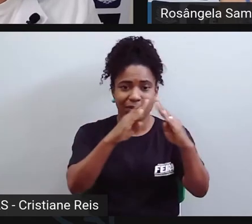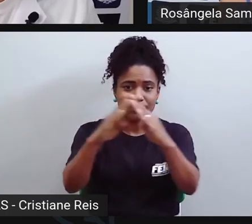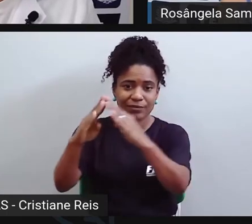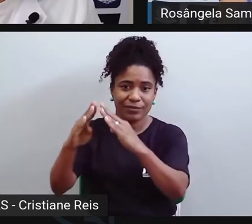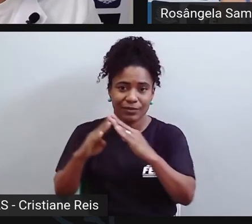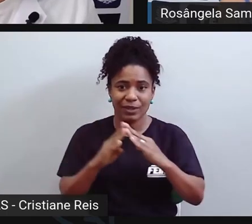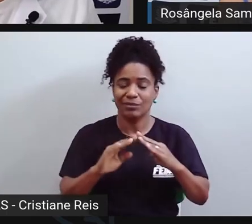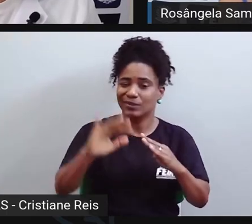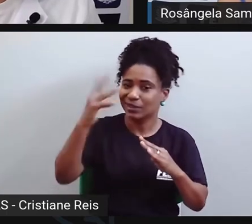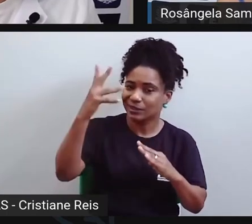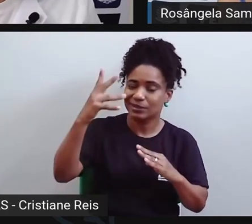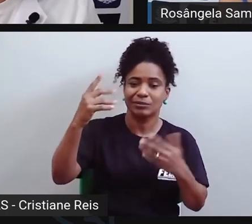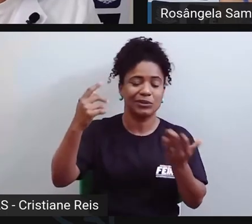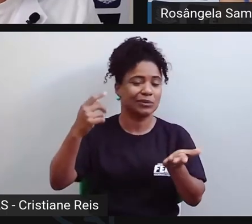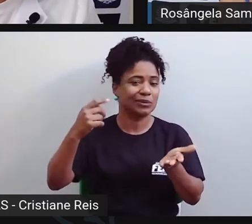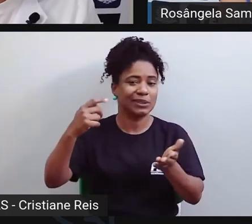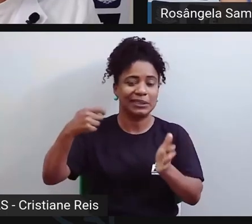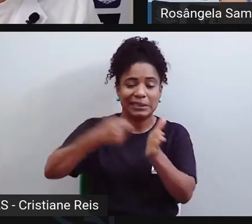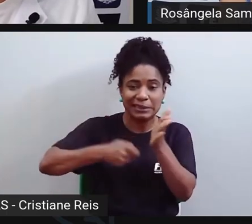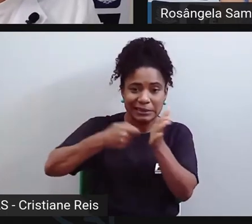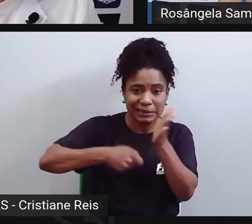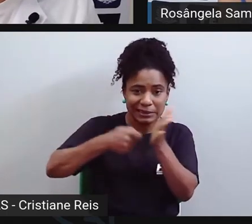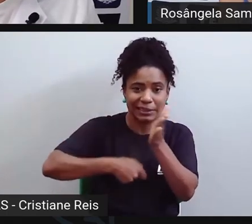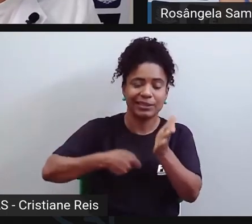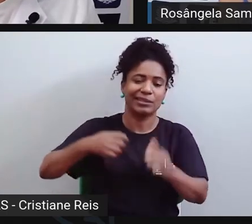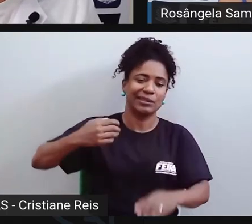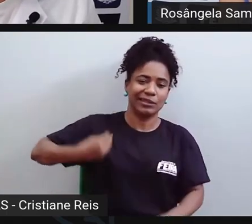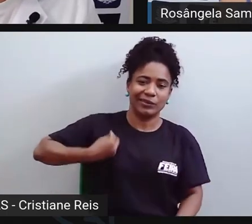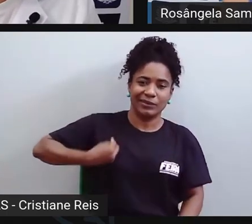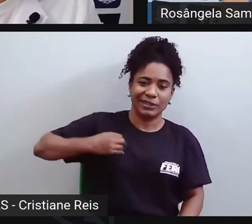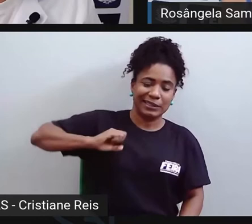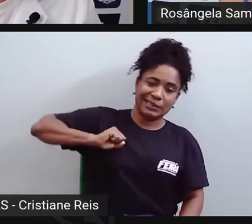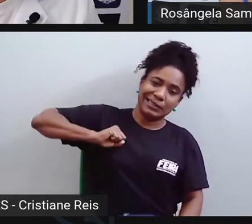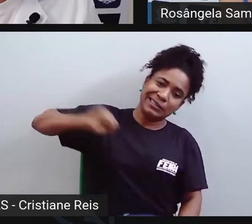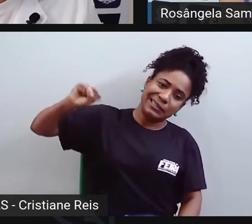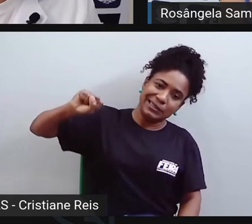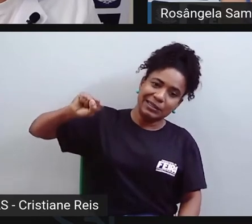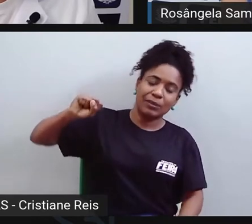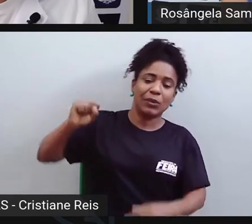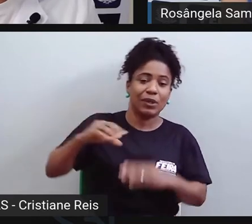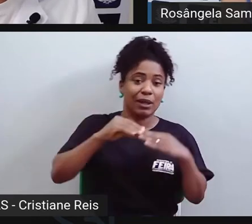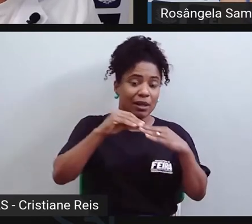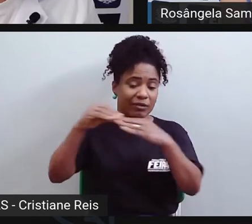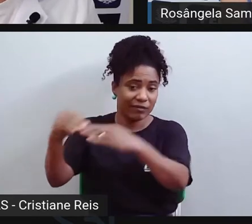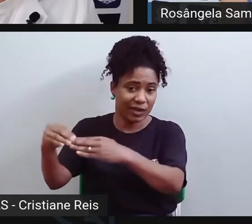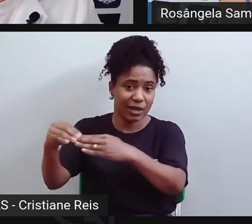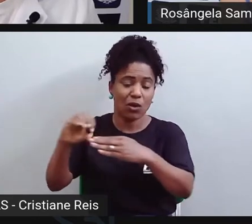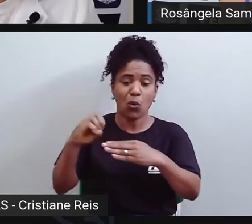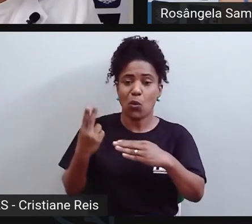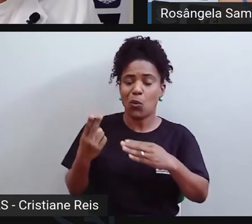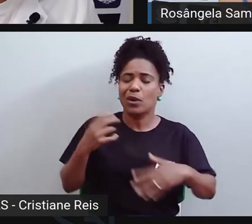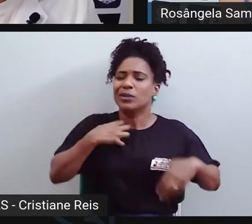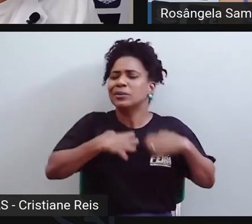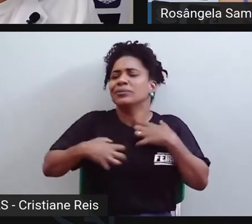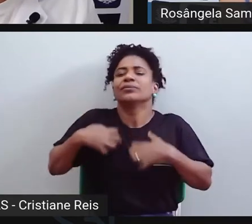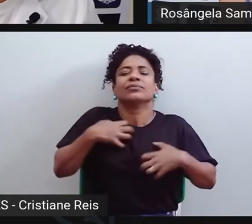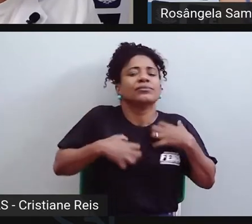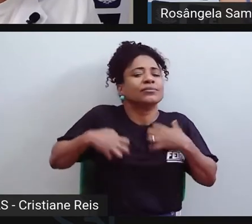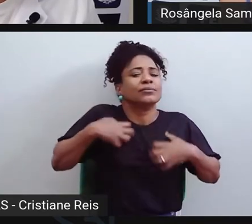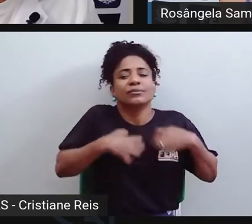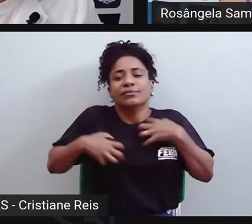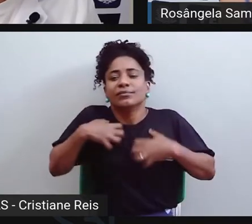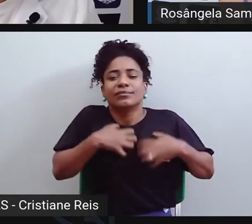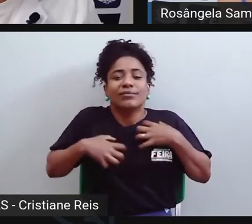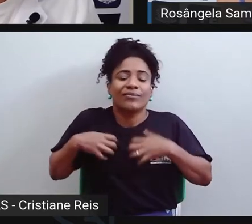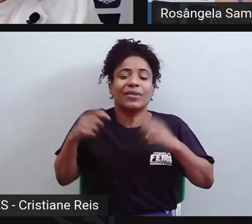suicídio como nos casos de ansiedade que pode ser medicado e depois encaminhado, né, nós temos o CVV